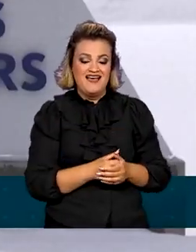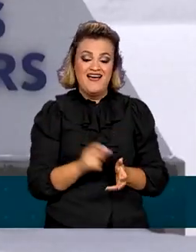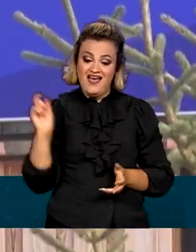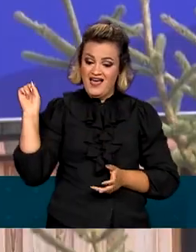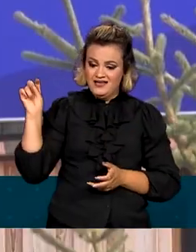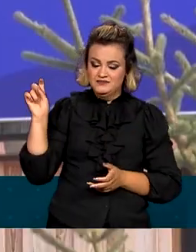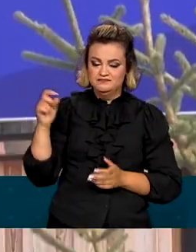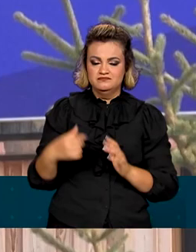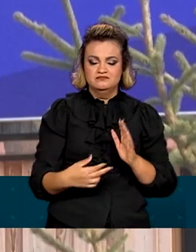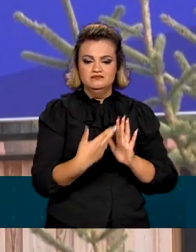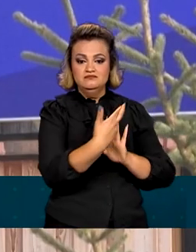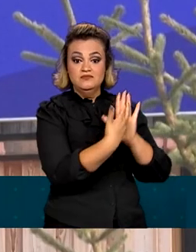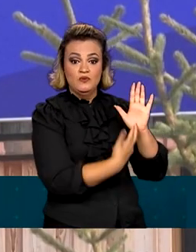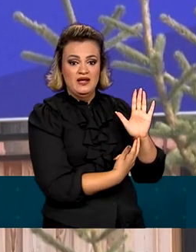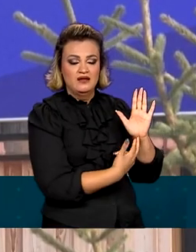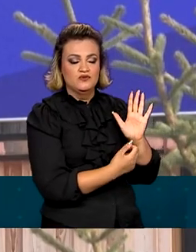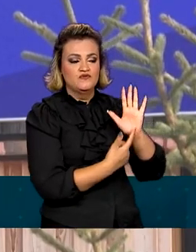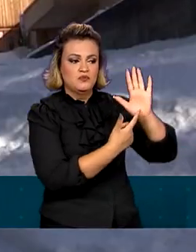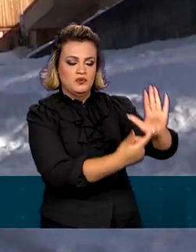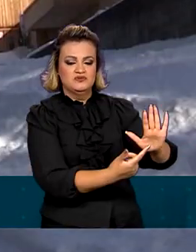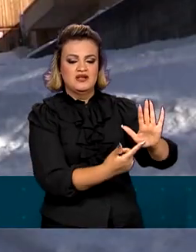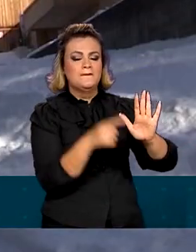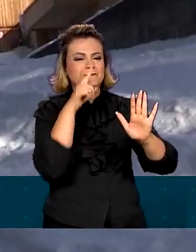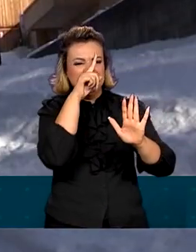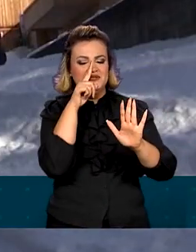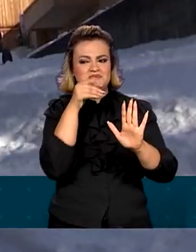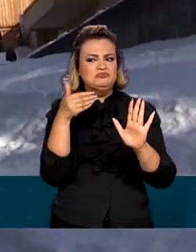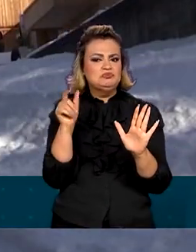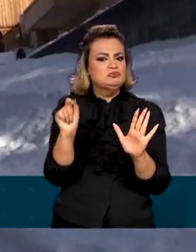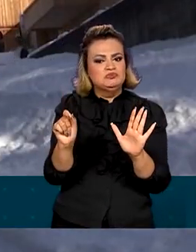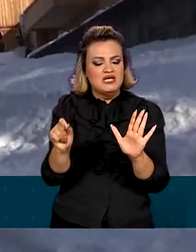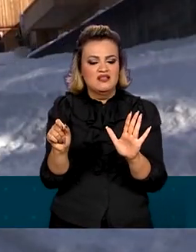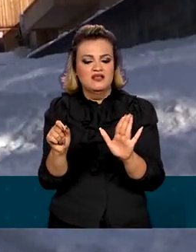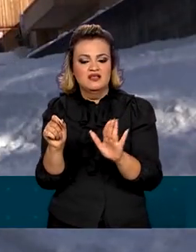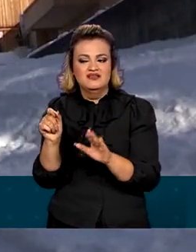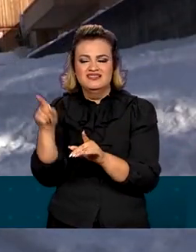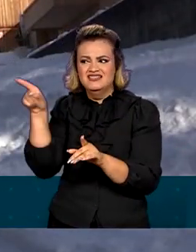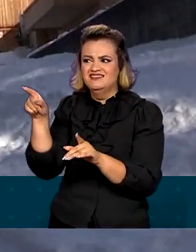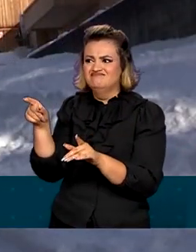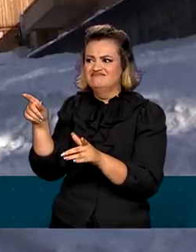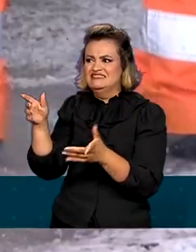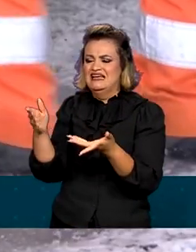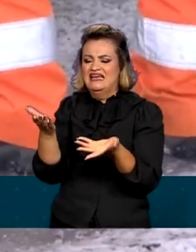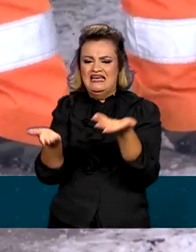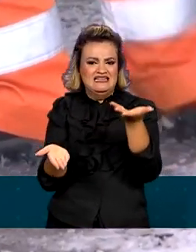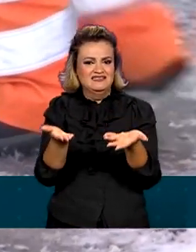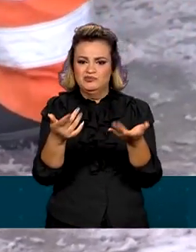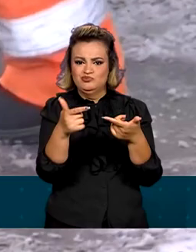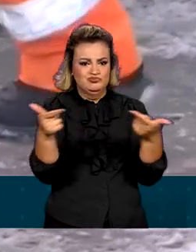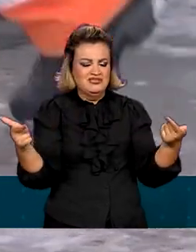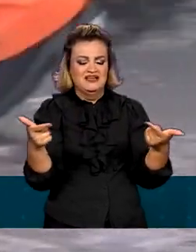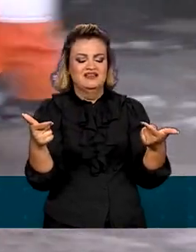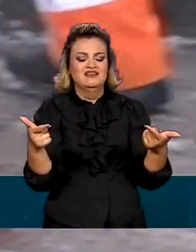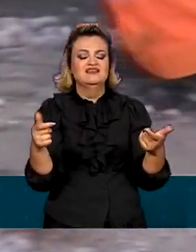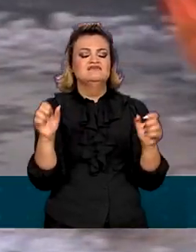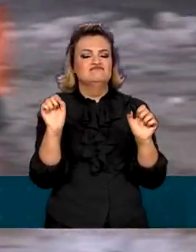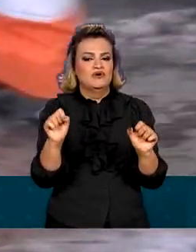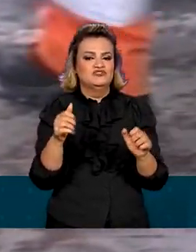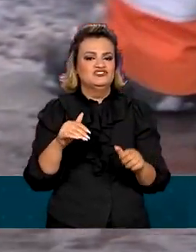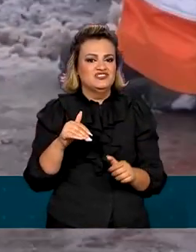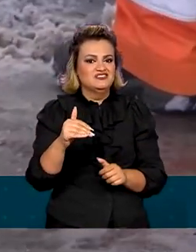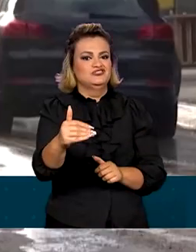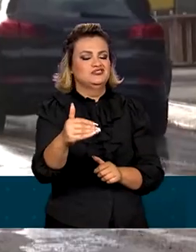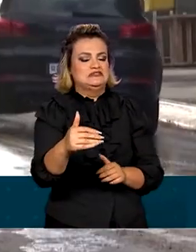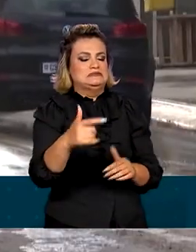apresentado um relatório de riscos globais e a constatação de que o desequilíbrio ambiental pode gerar crises cada vez